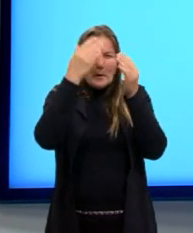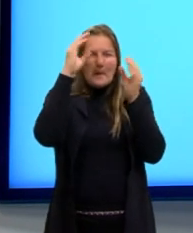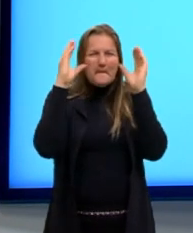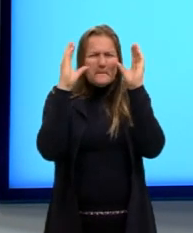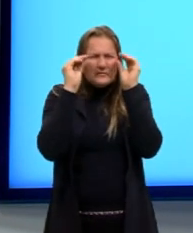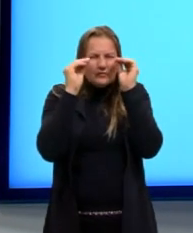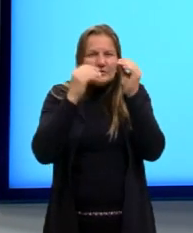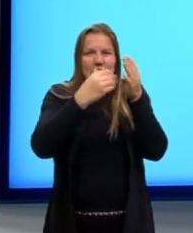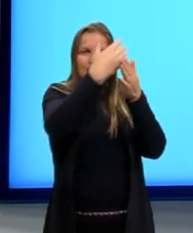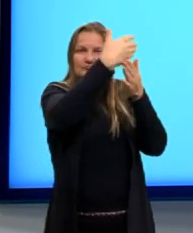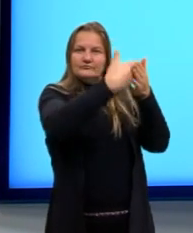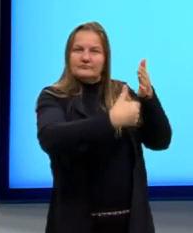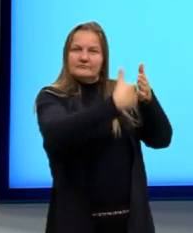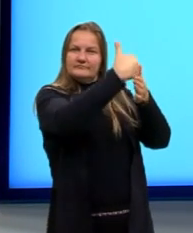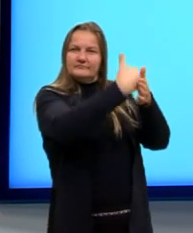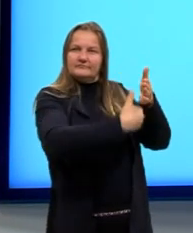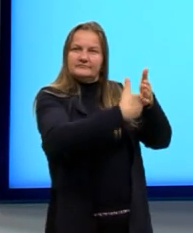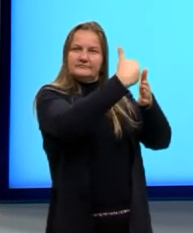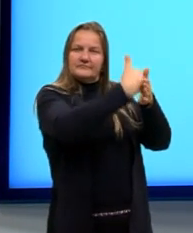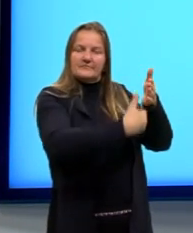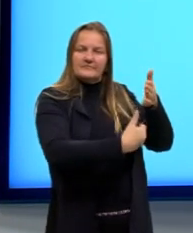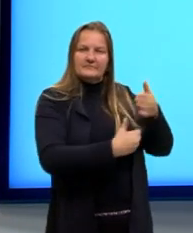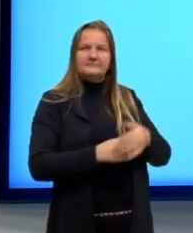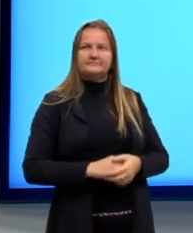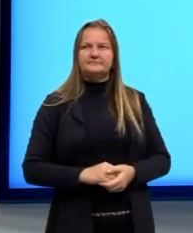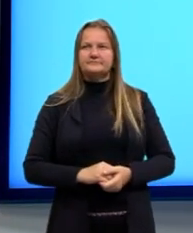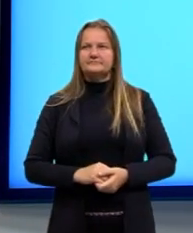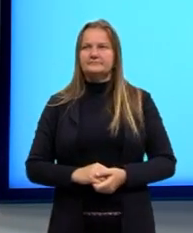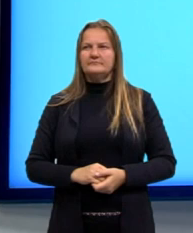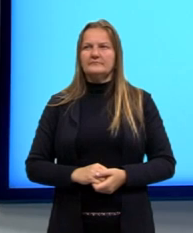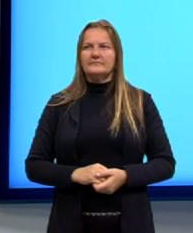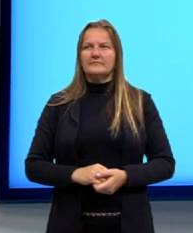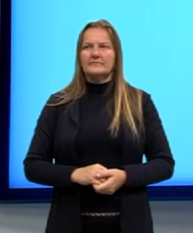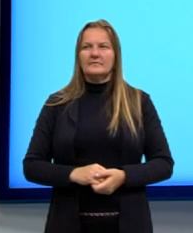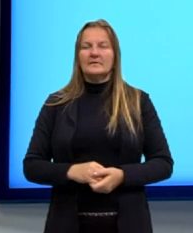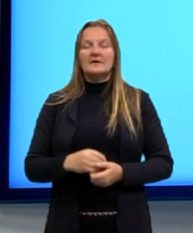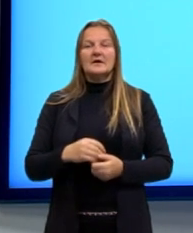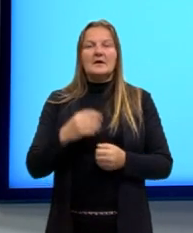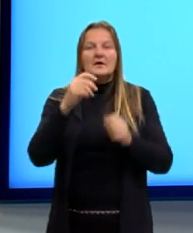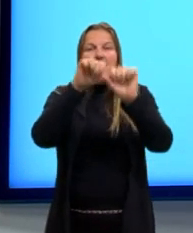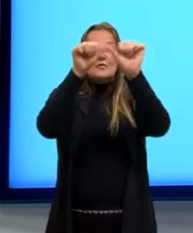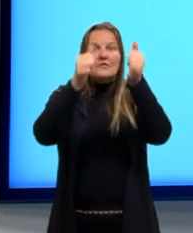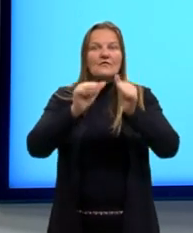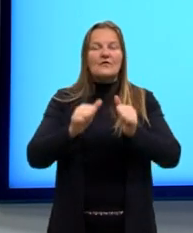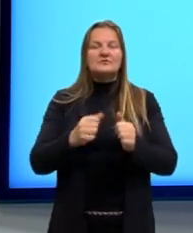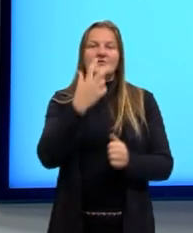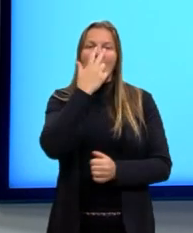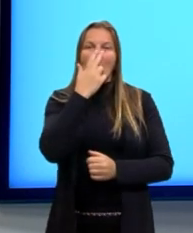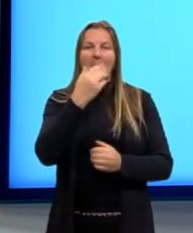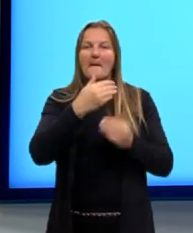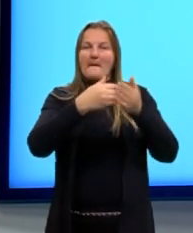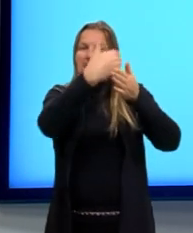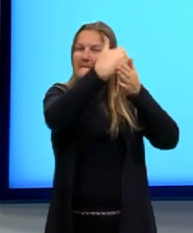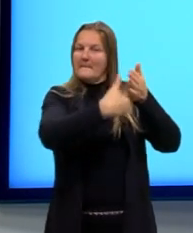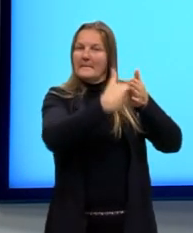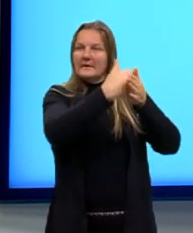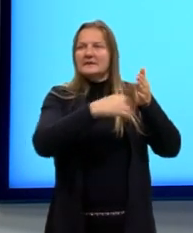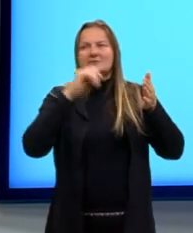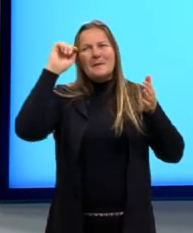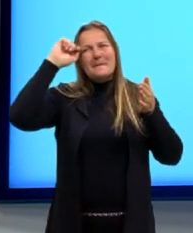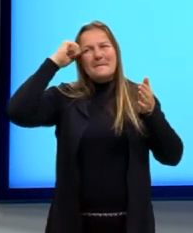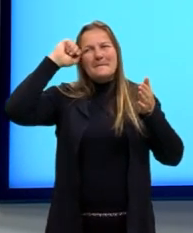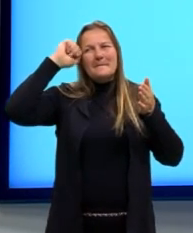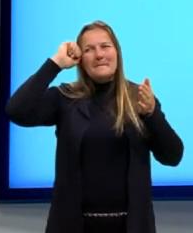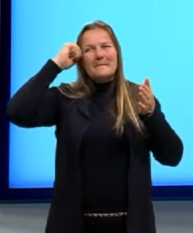clara, vai ficar, então, na tonalidade daquela parede. Então, aqui na imagem, ó, é como se a gente tivesse aqui, ó, os pontos escuros.